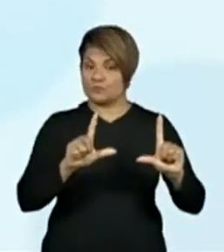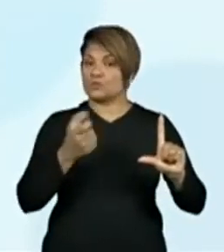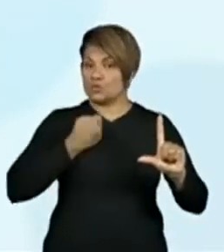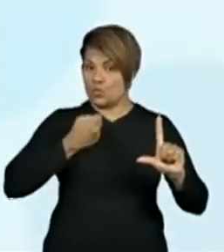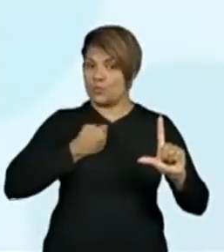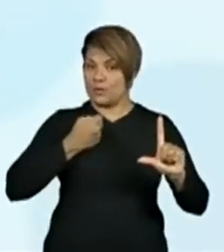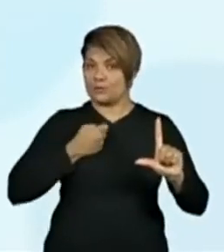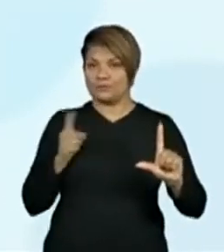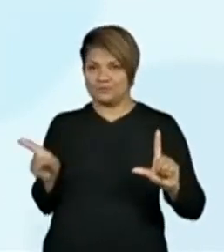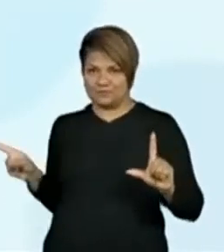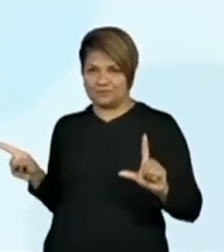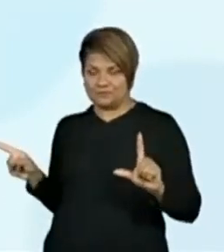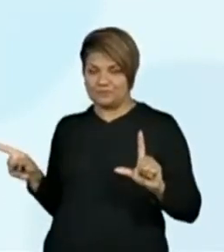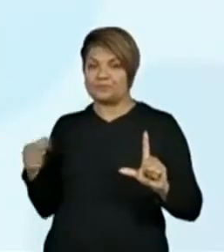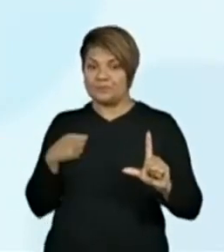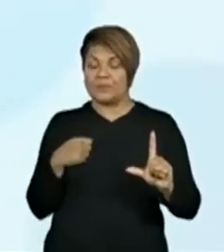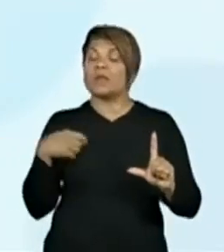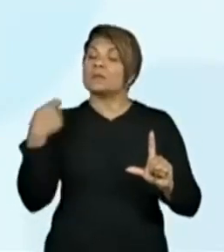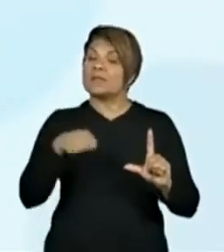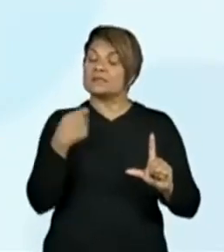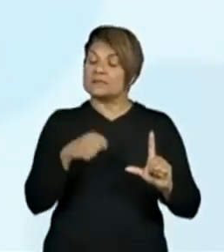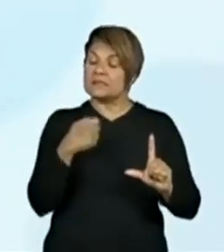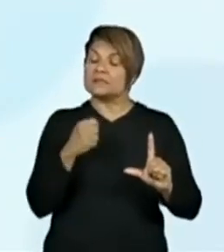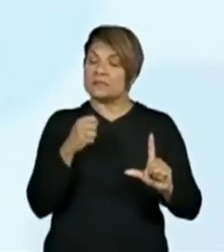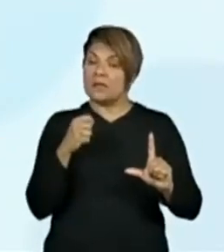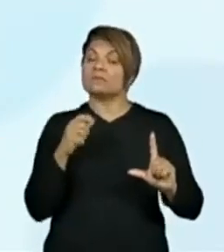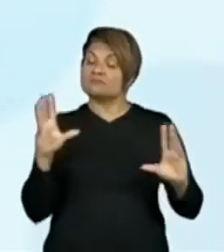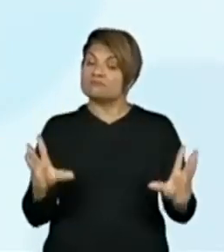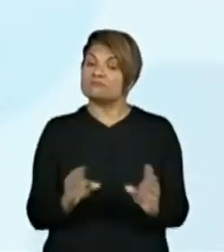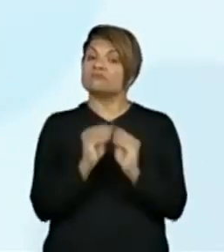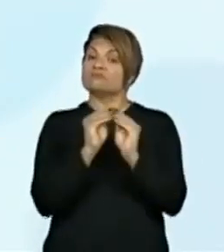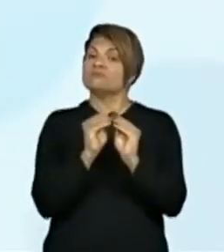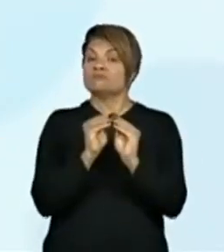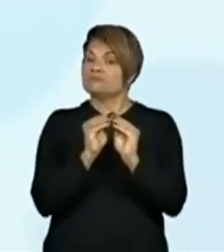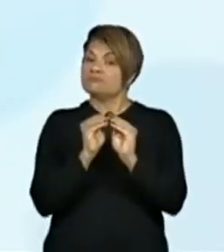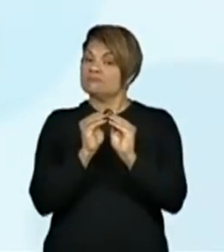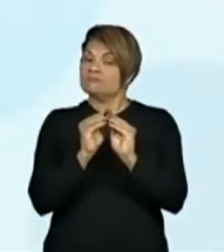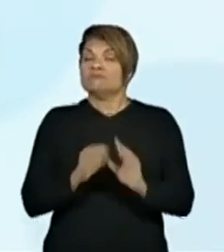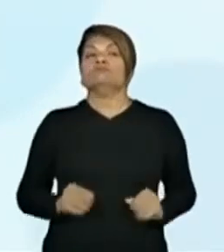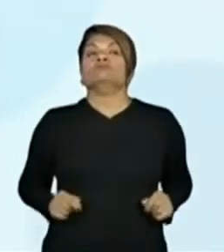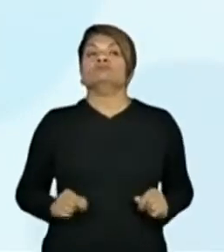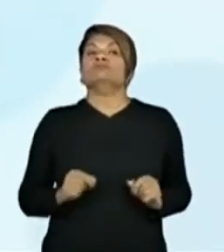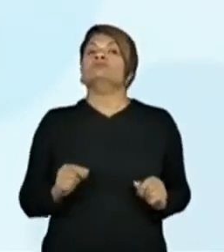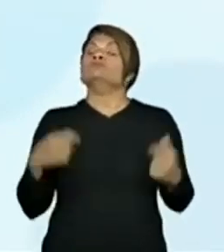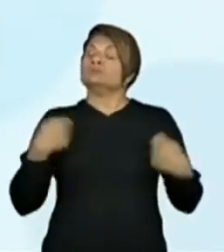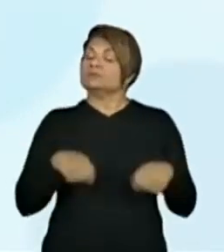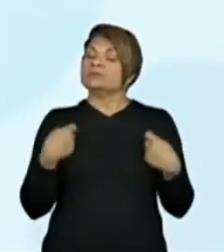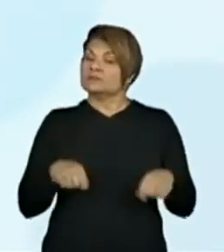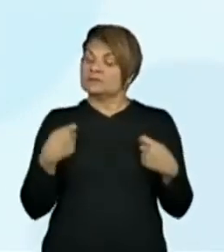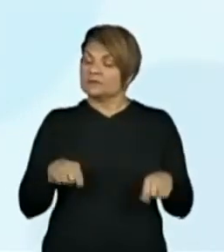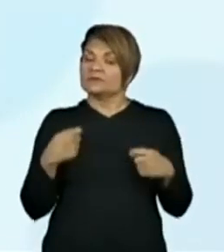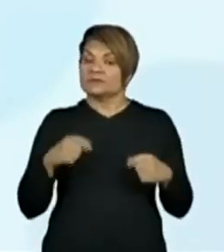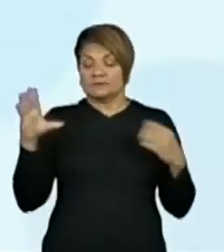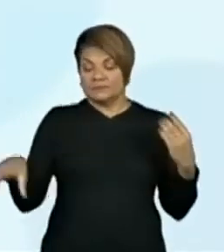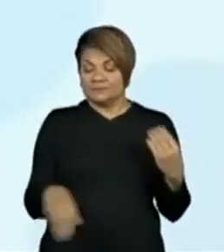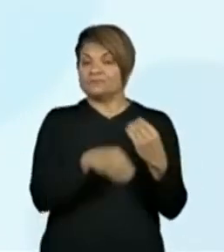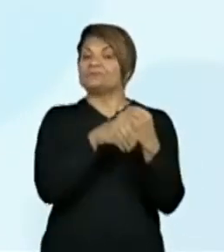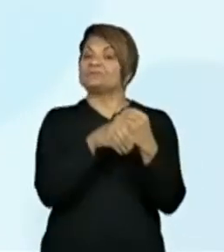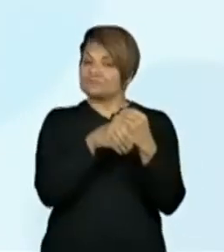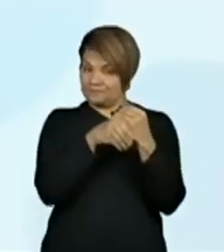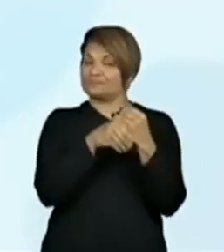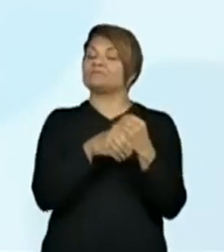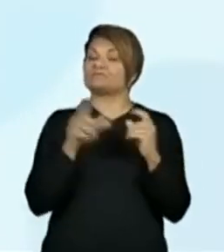e ela fala um algarismo. E qual é o desafio que eles têm que cumprir? Eles devem acrescentar o